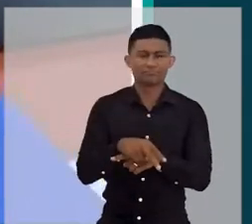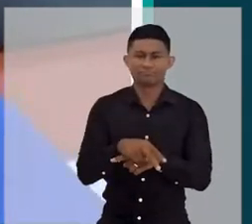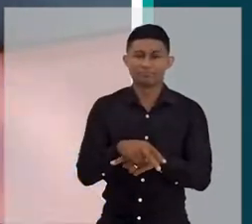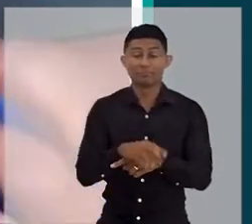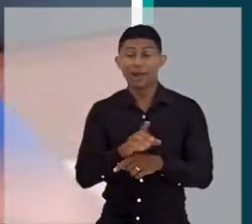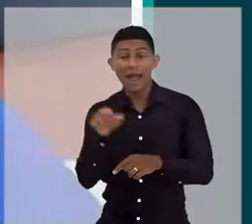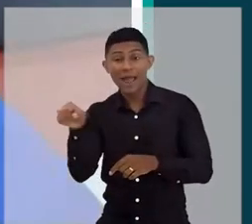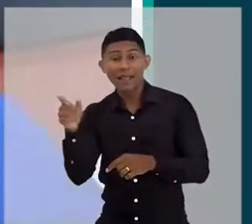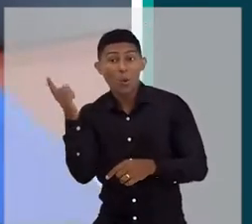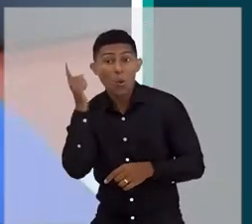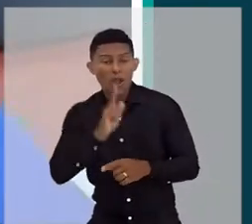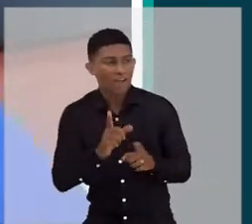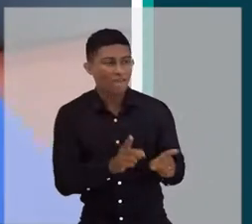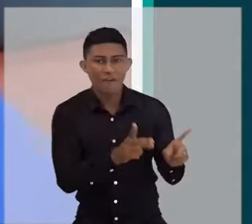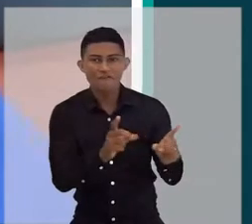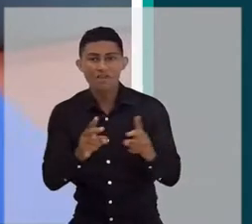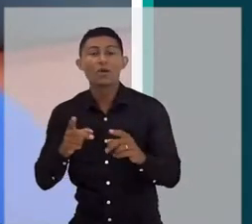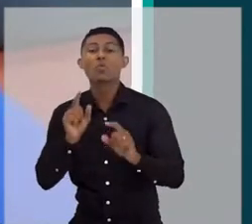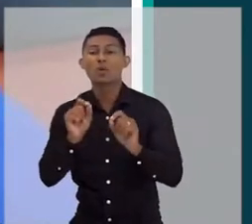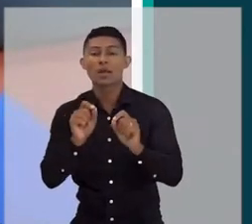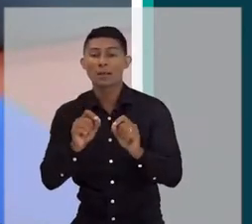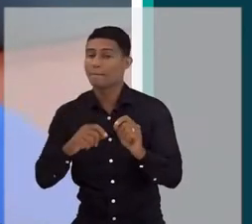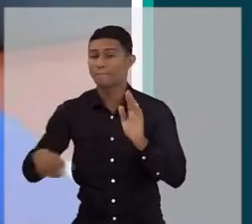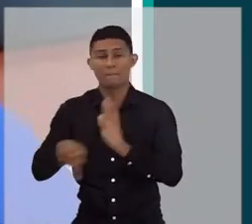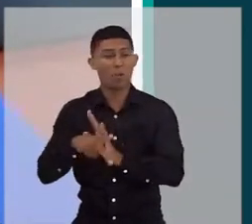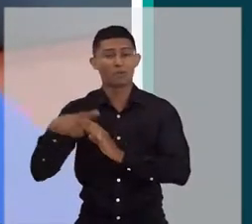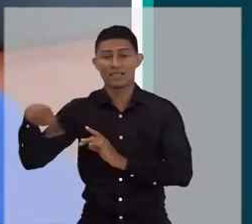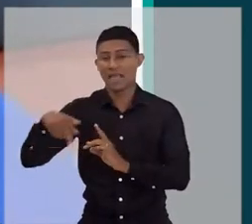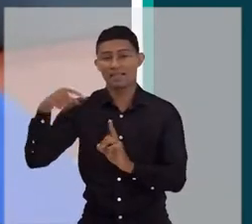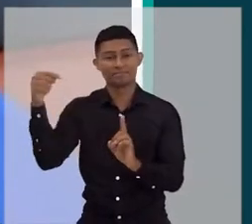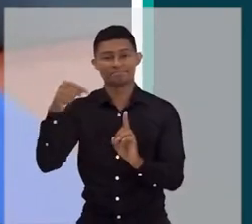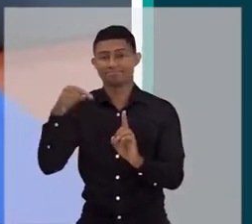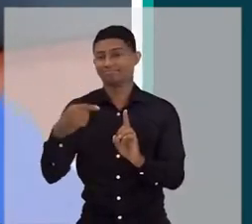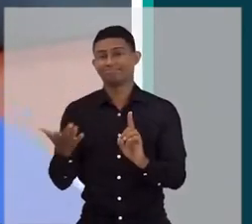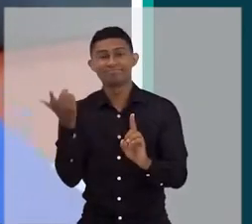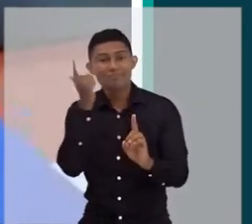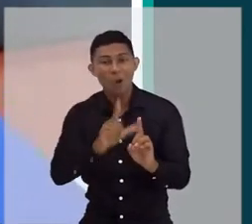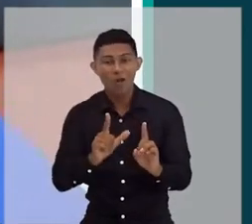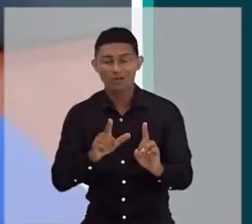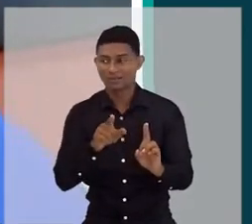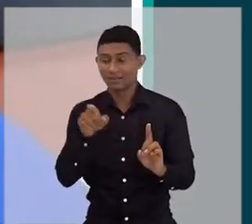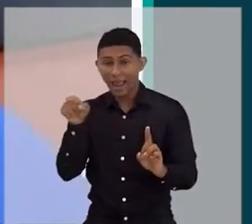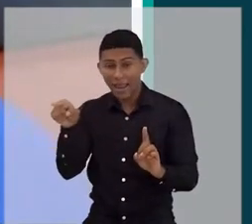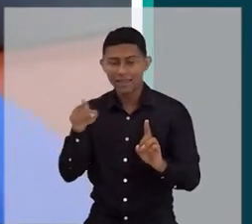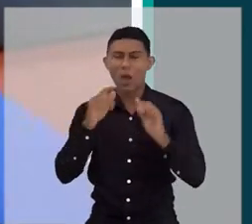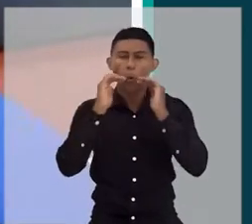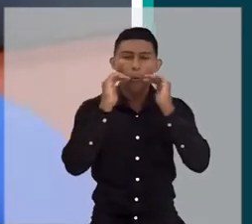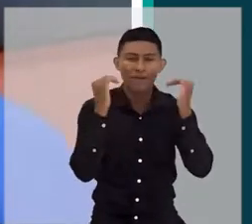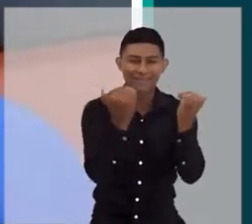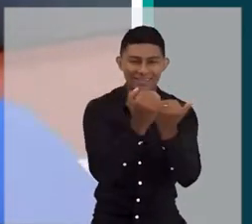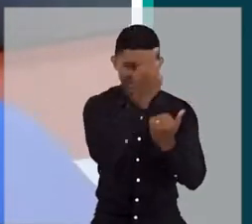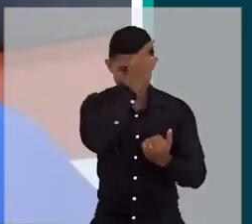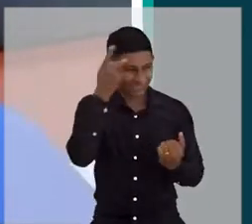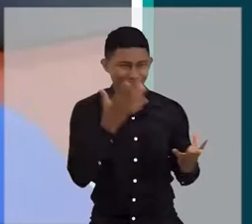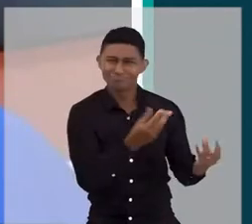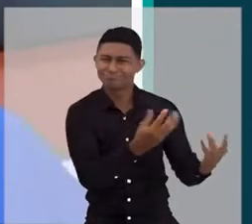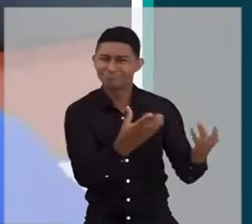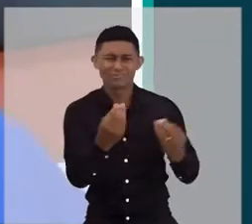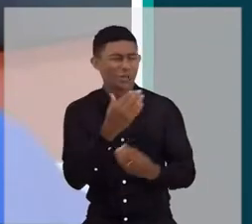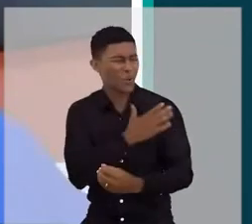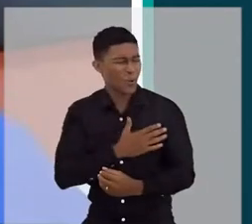Os produtos que ela acredita, as coisas que ela começou a construir a partir do que ela acredita. E ela tem uma super comunidade.